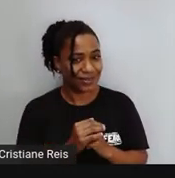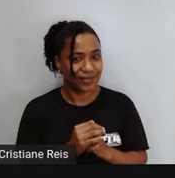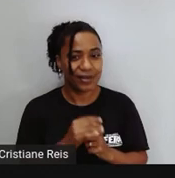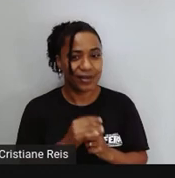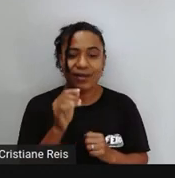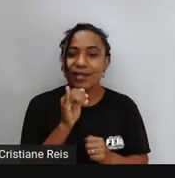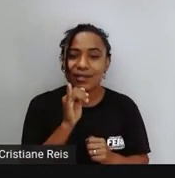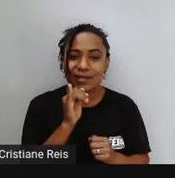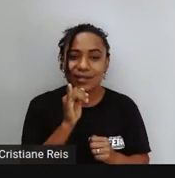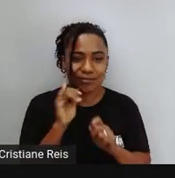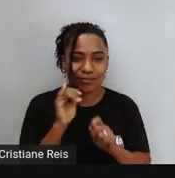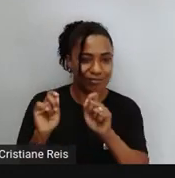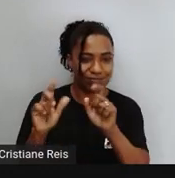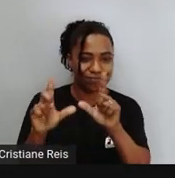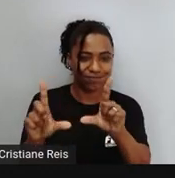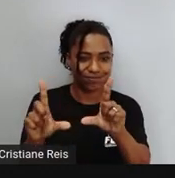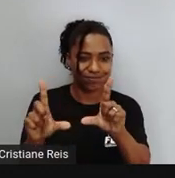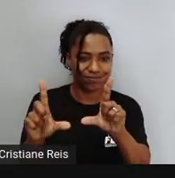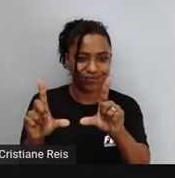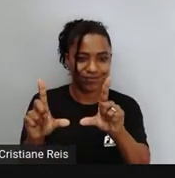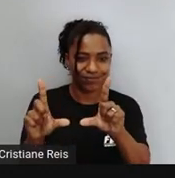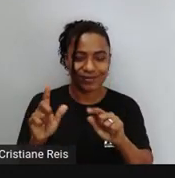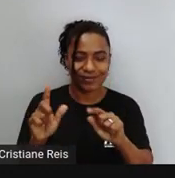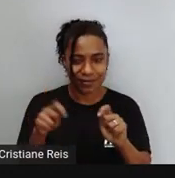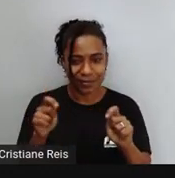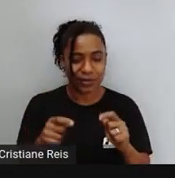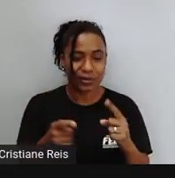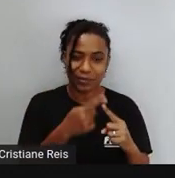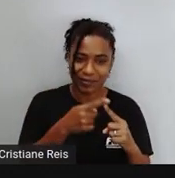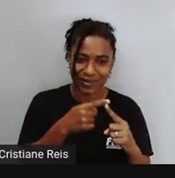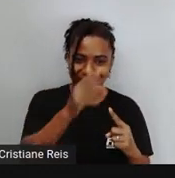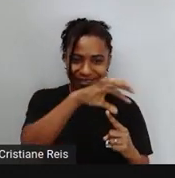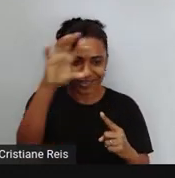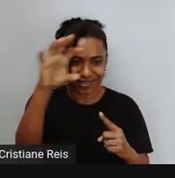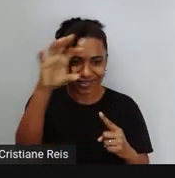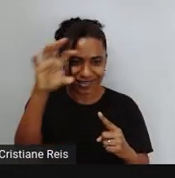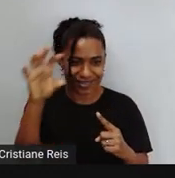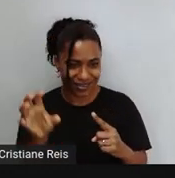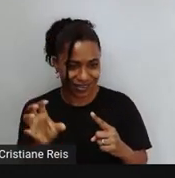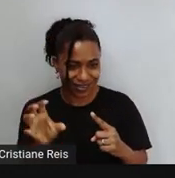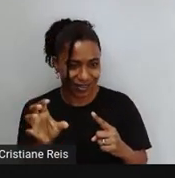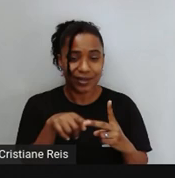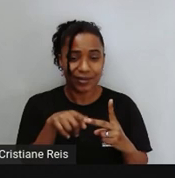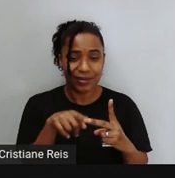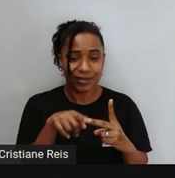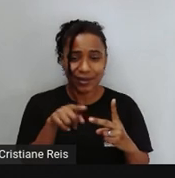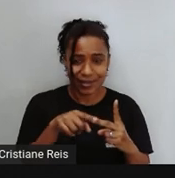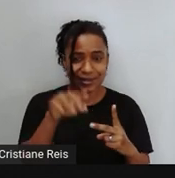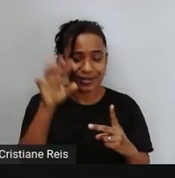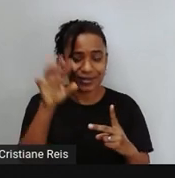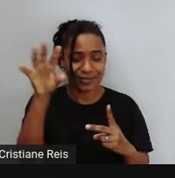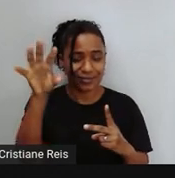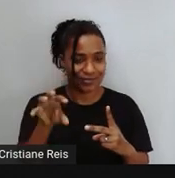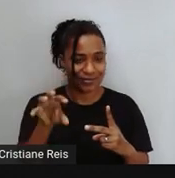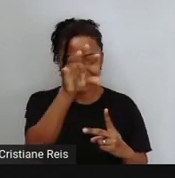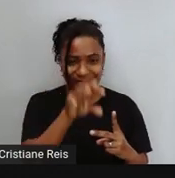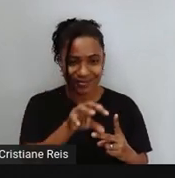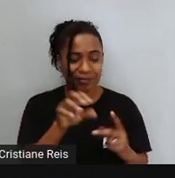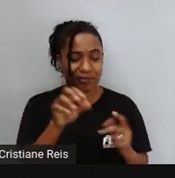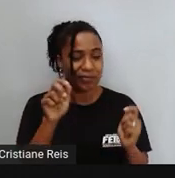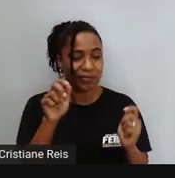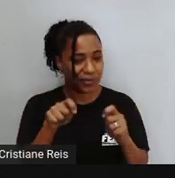Possam se basear Tanto no primeiro Quanto neste aqui Se nós fizermos Uma leitura geral Desse